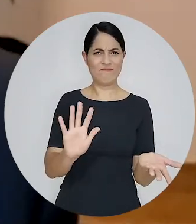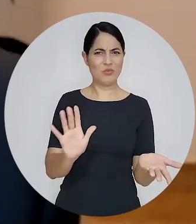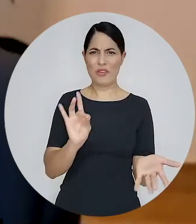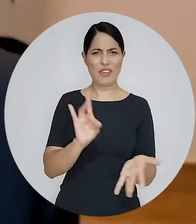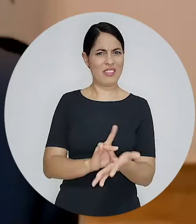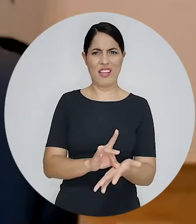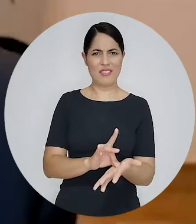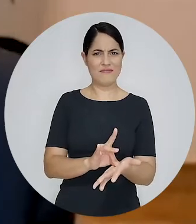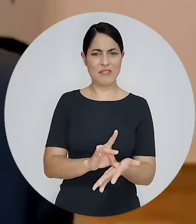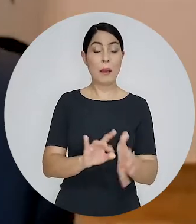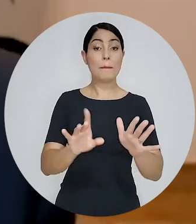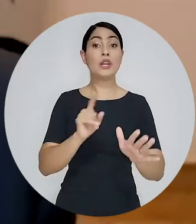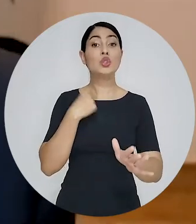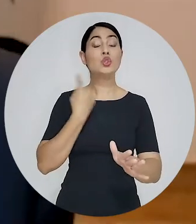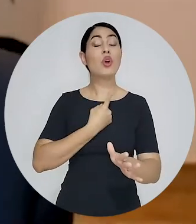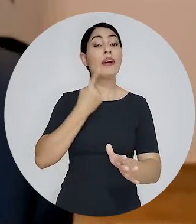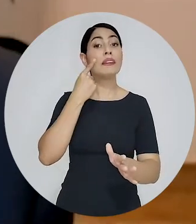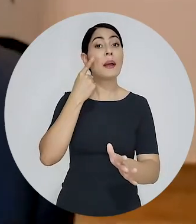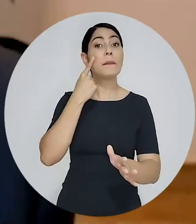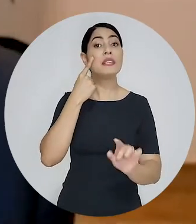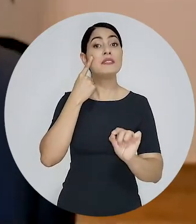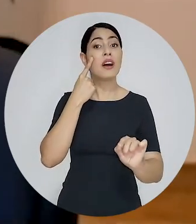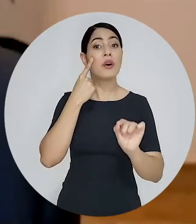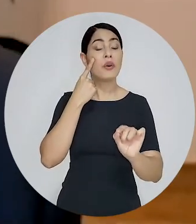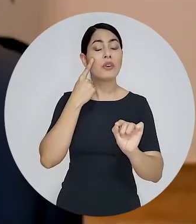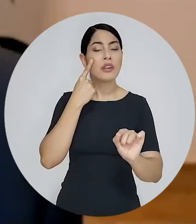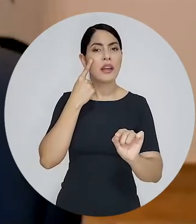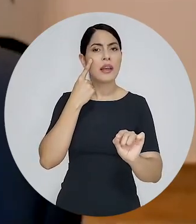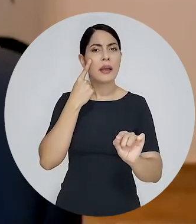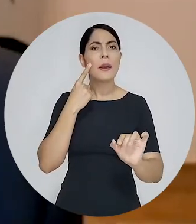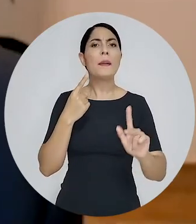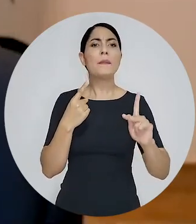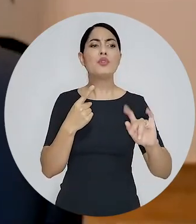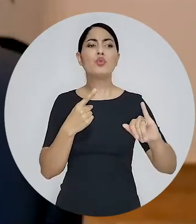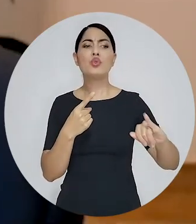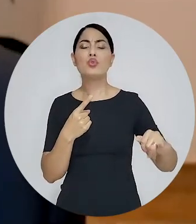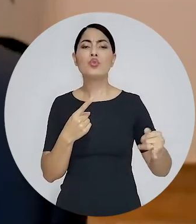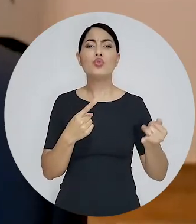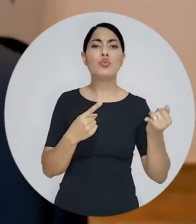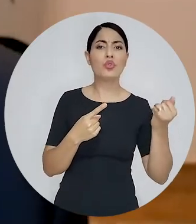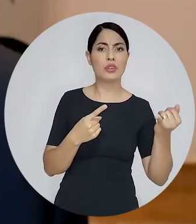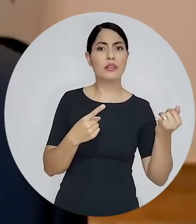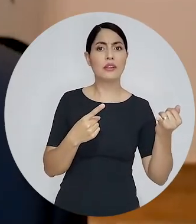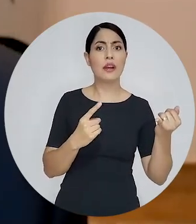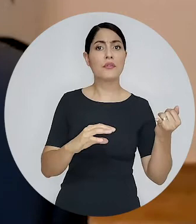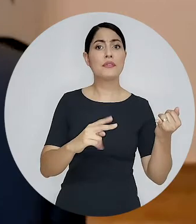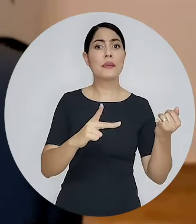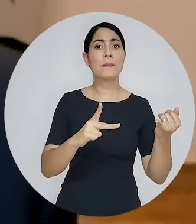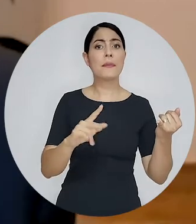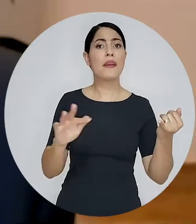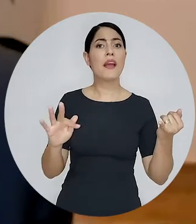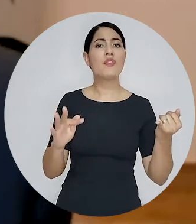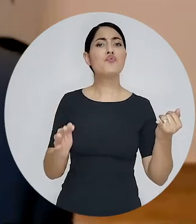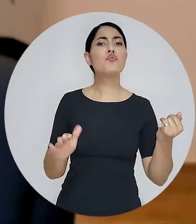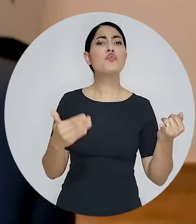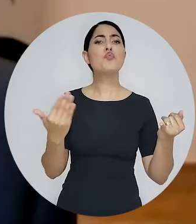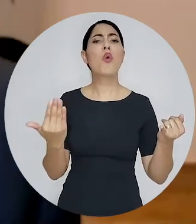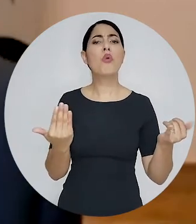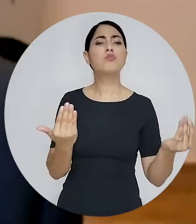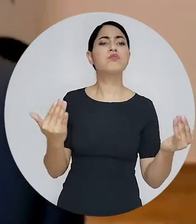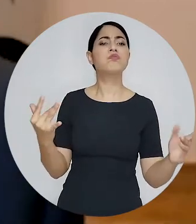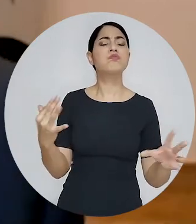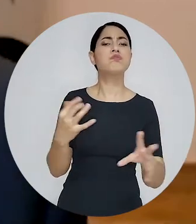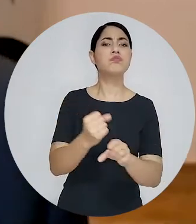verdadeiro. O que se deve pensar é qual é a carga tributária da pessoa jurídica somada à da